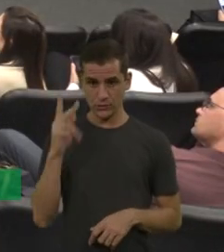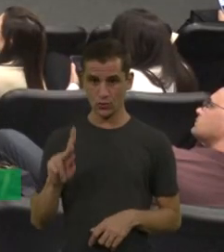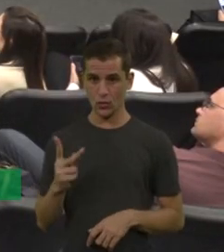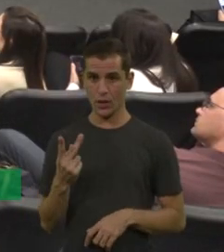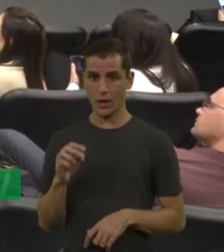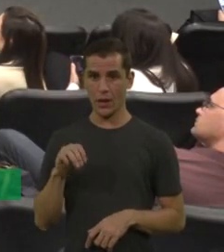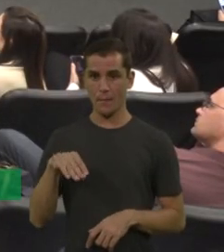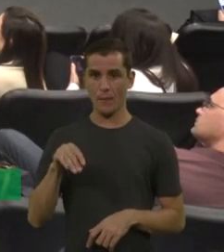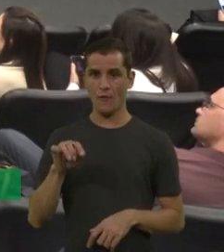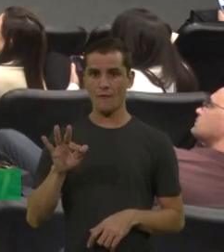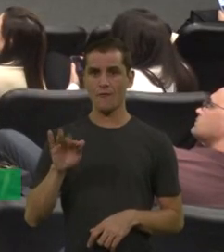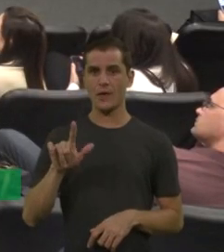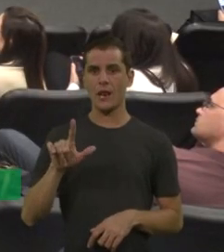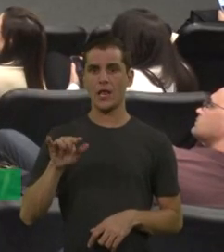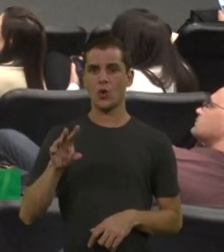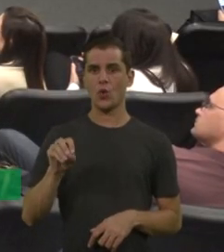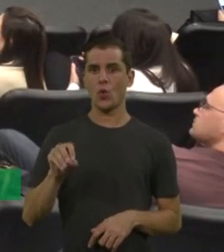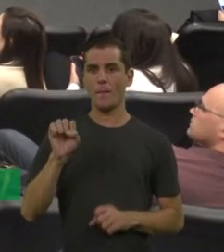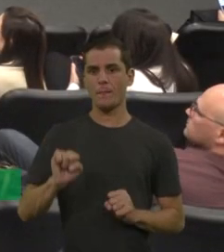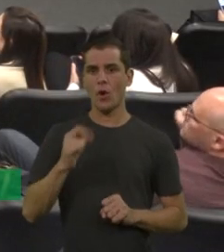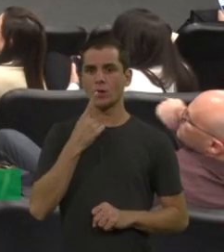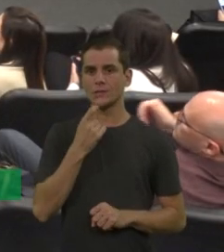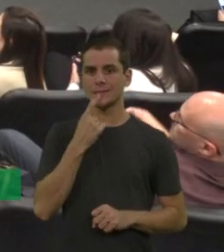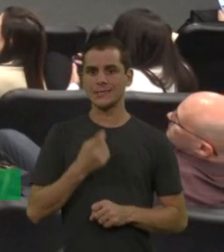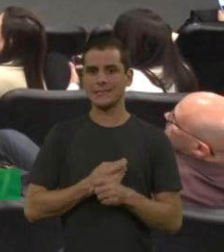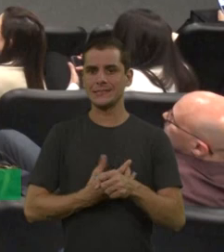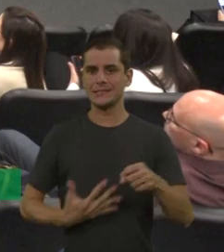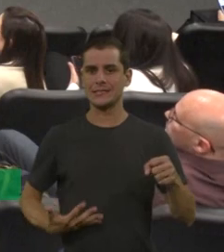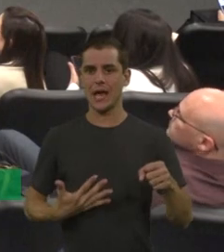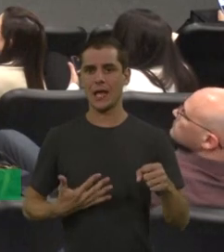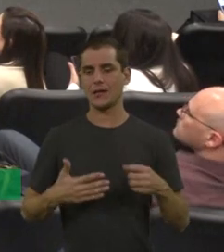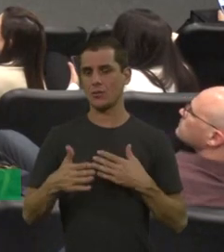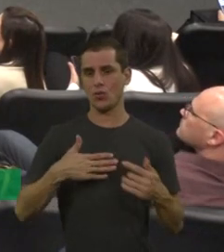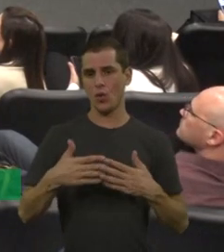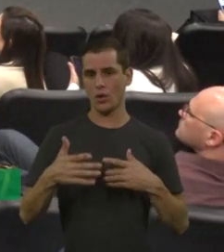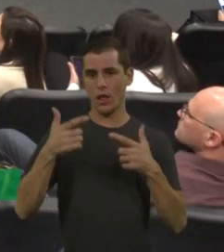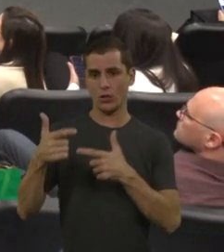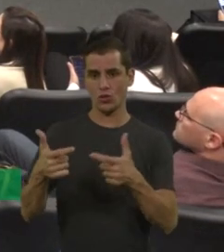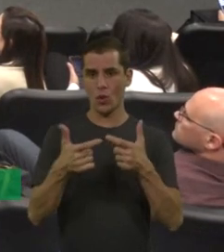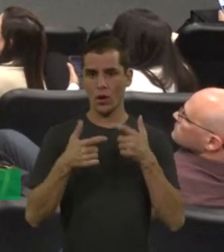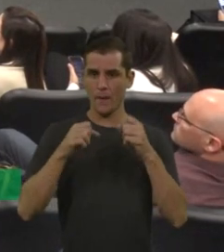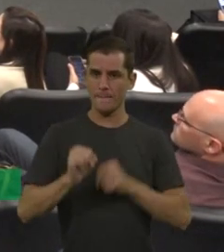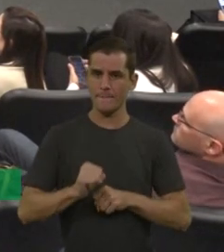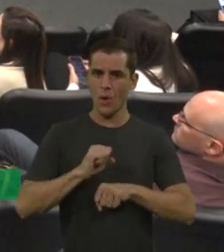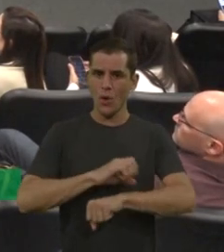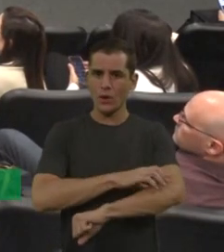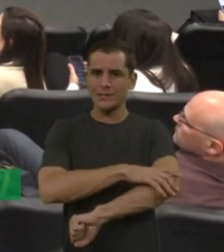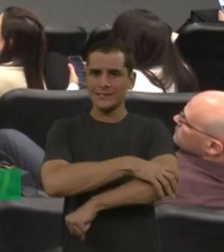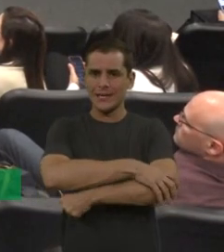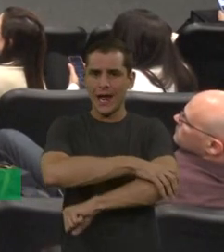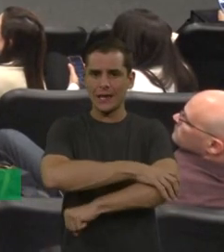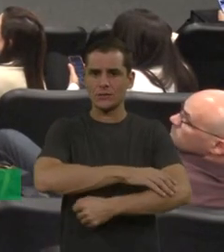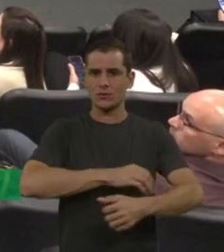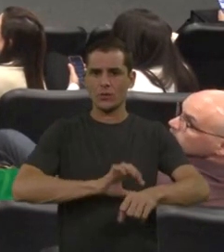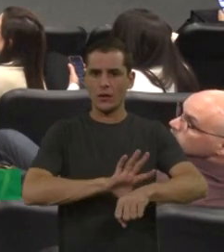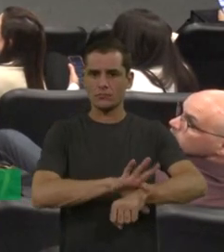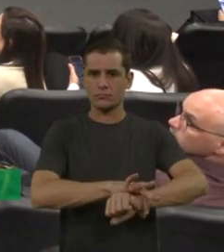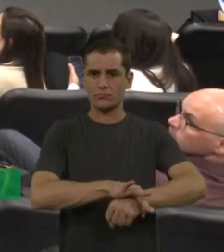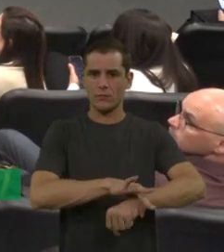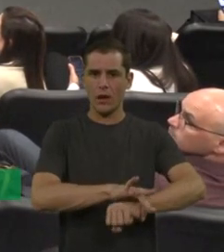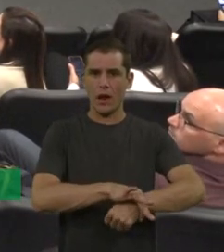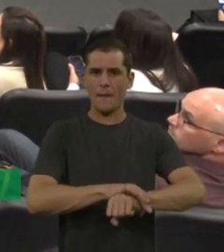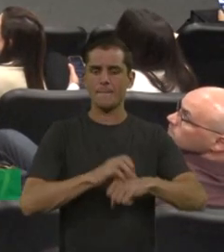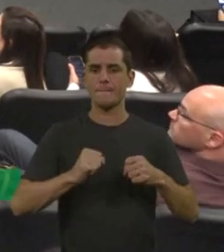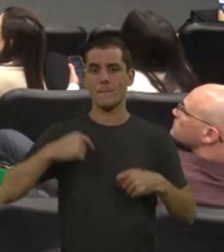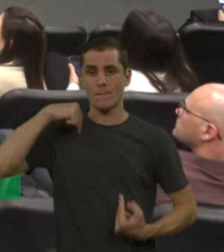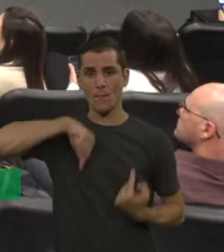lugar do corpo, apesar de 70%, 80% ser nas articulações, mas pode ter sangramento do sistema nervoso central, sangramento